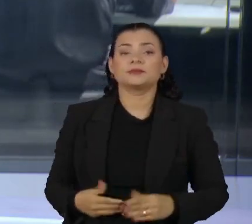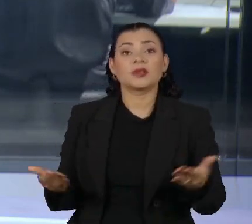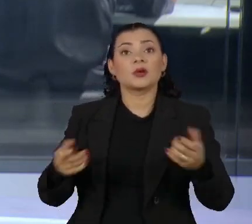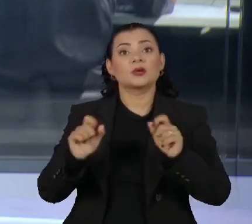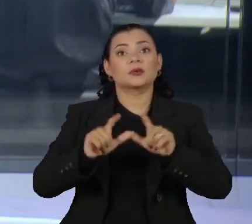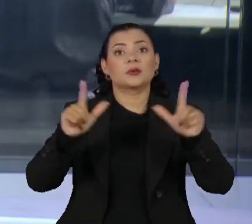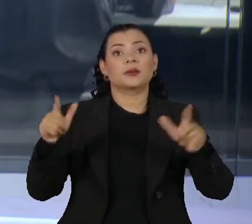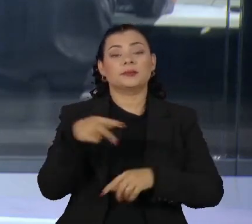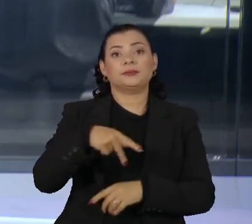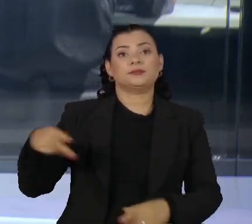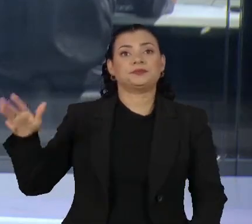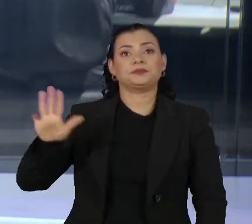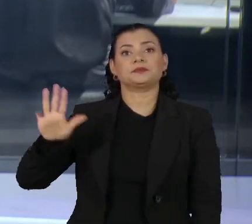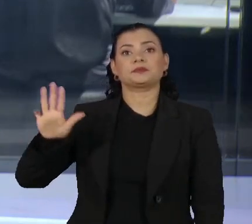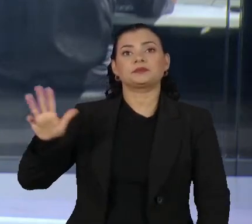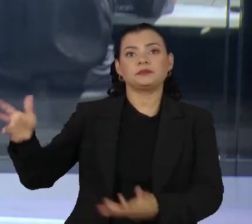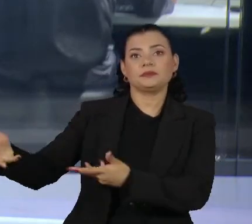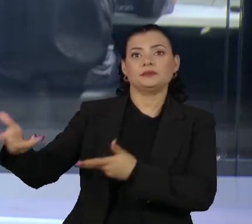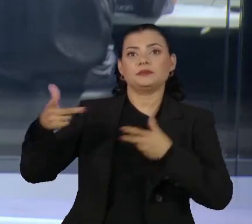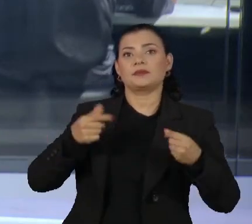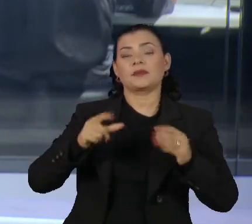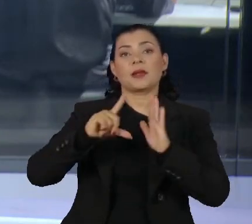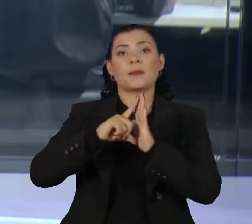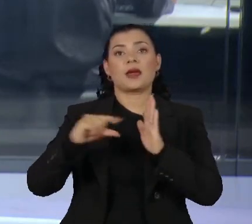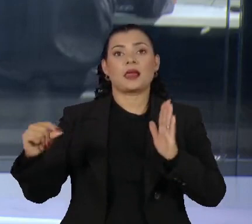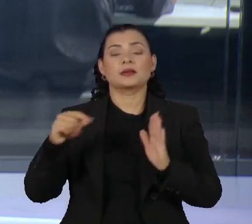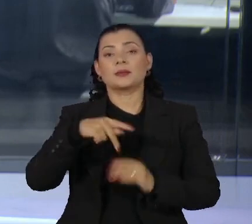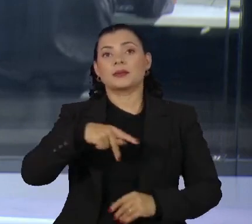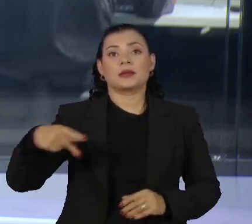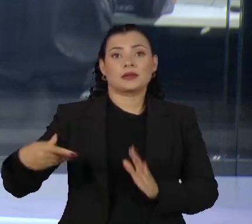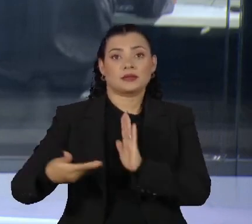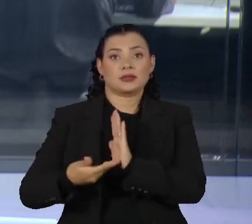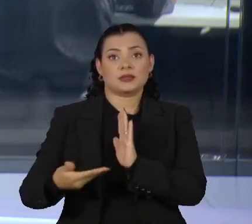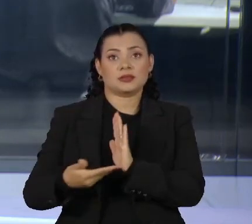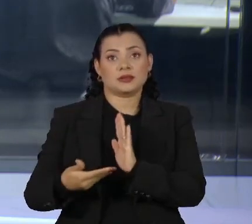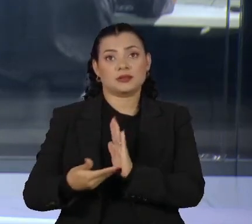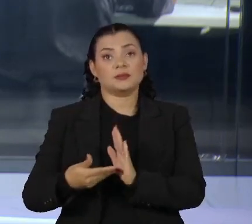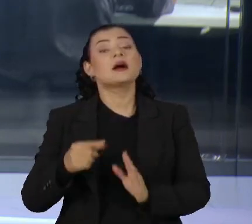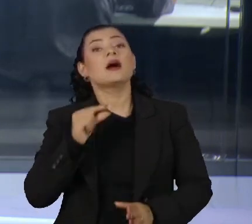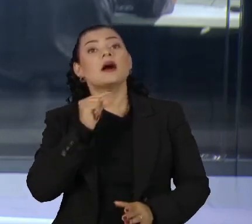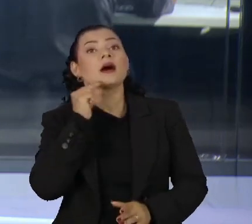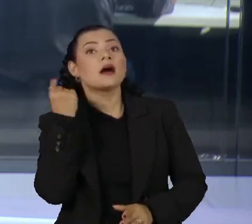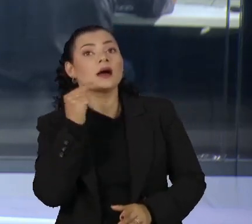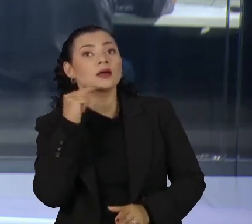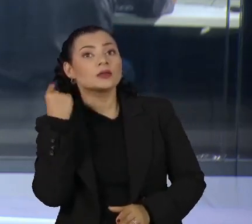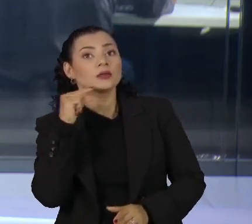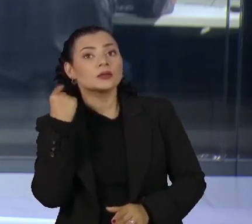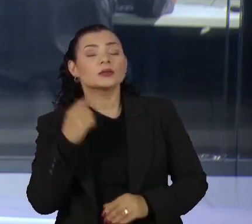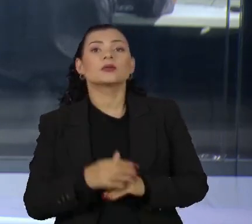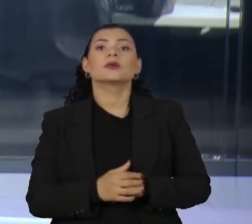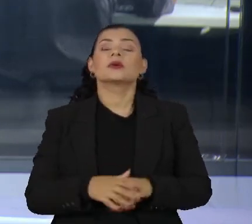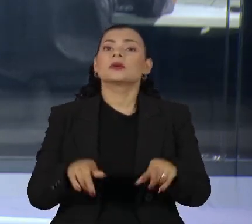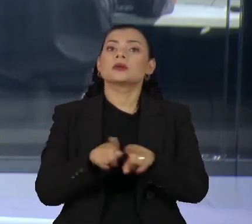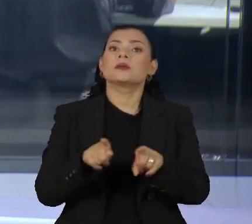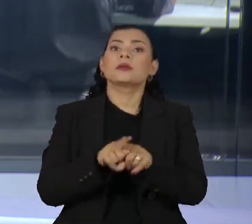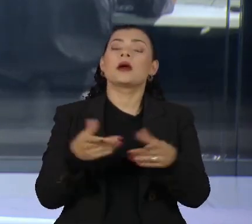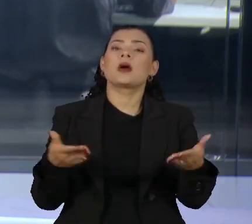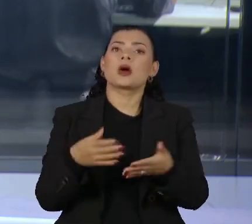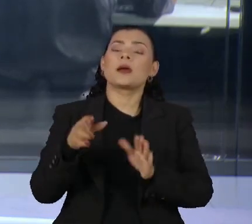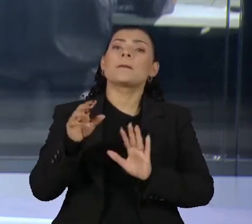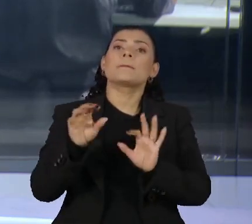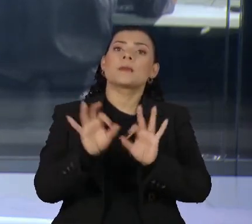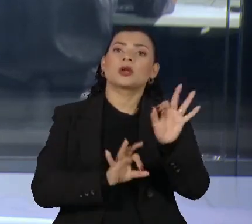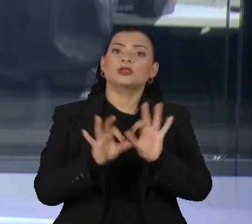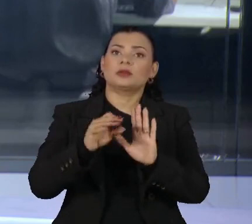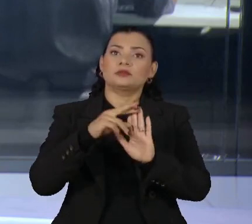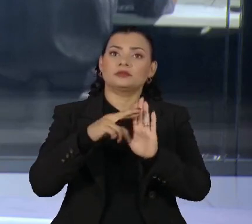o presidente Lula recebeu no Palácio do Alvorada o presidente da Câmara, Arthur Lira. Em pauta, o andamento de projetos como a